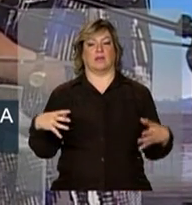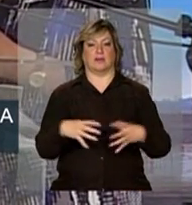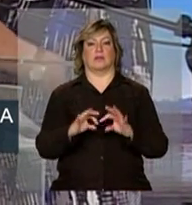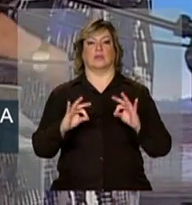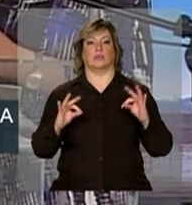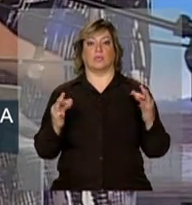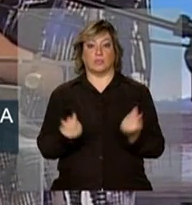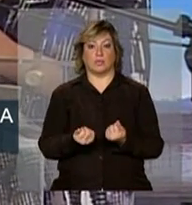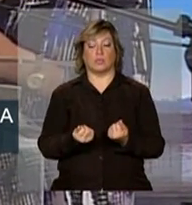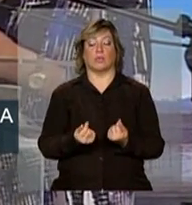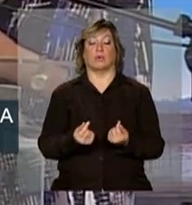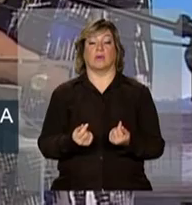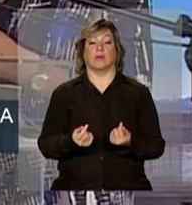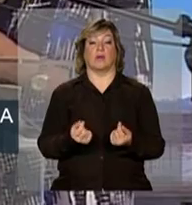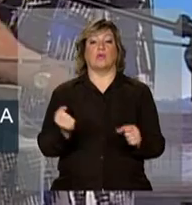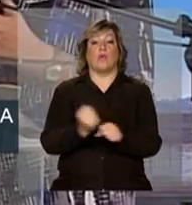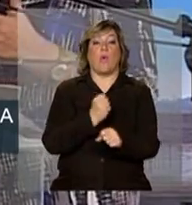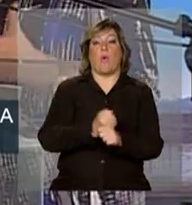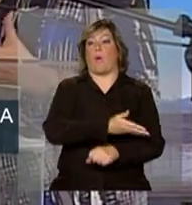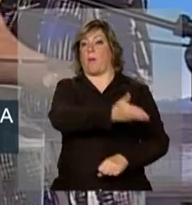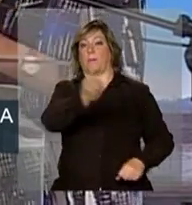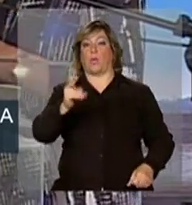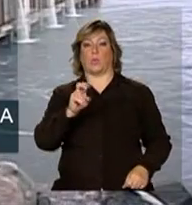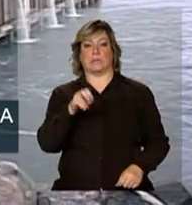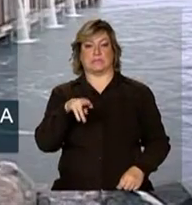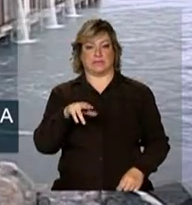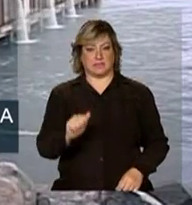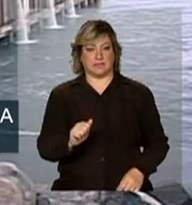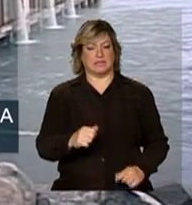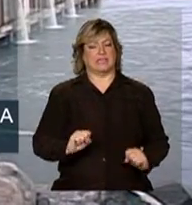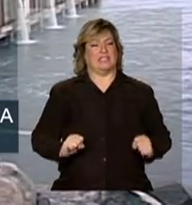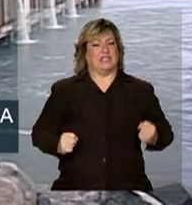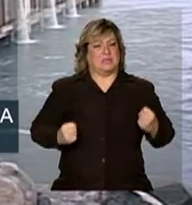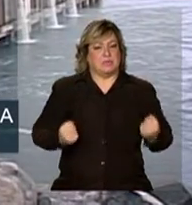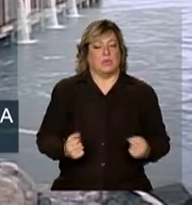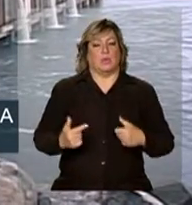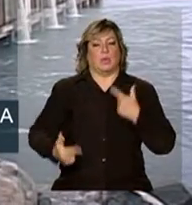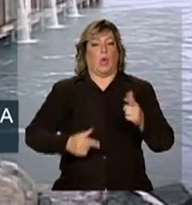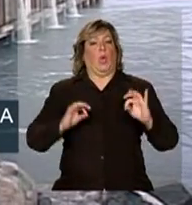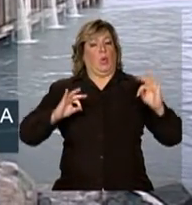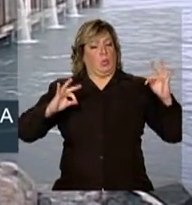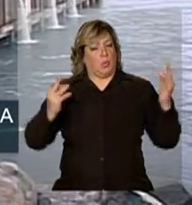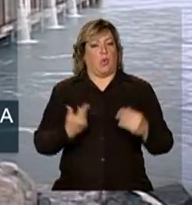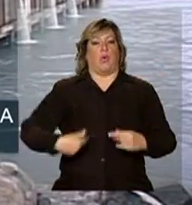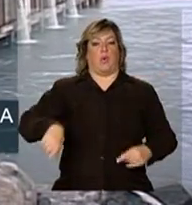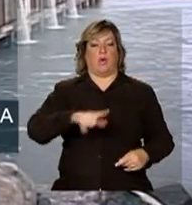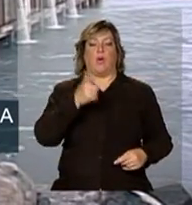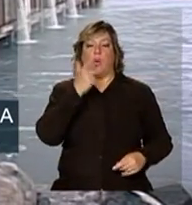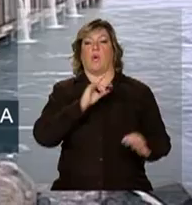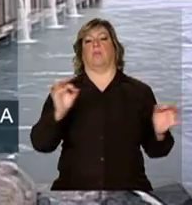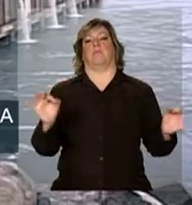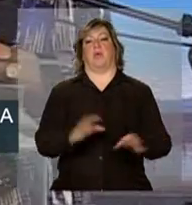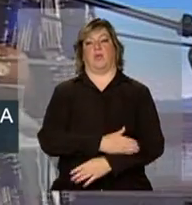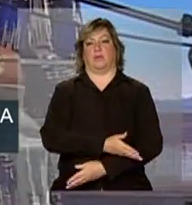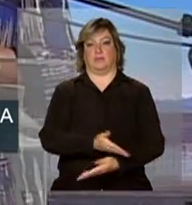na construção dessa usina e do esforço feito por todos nós para que ela saísse.